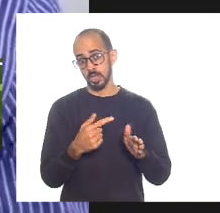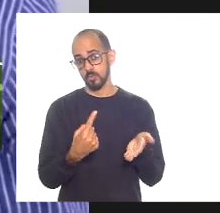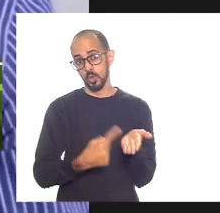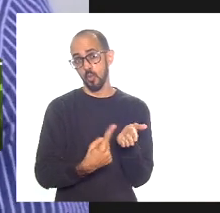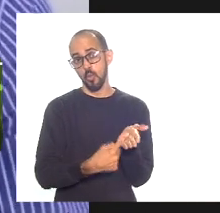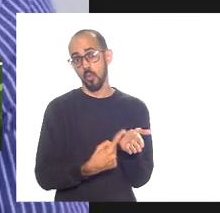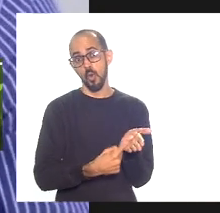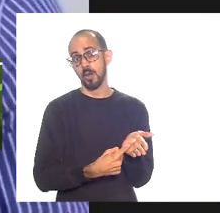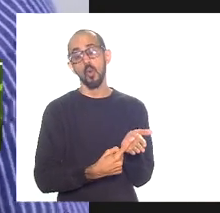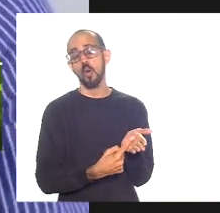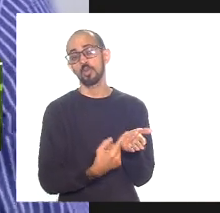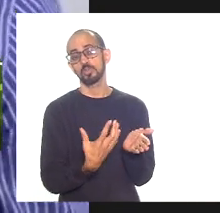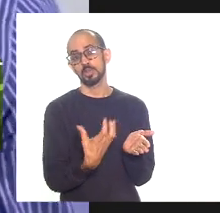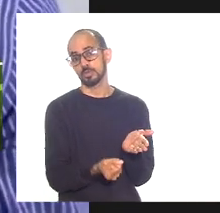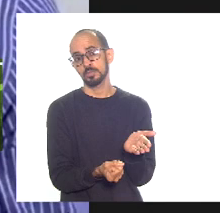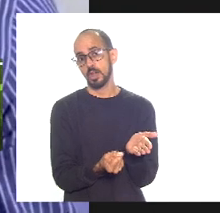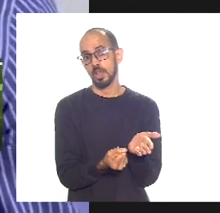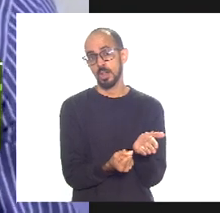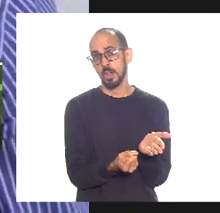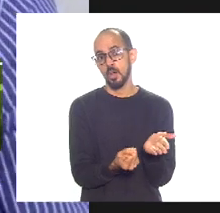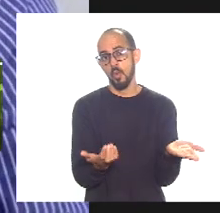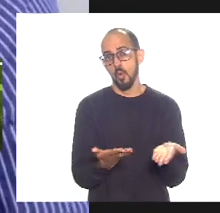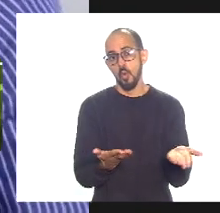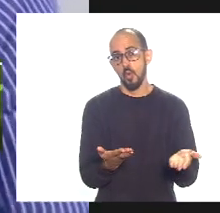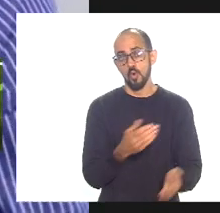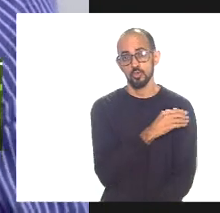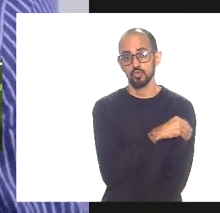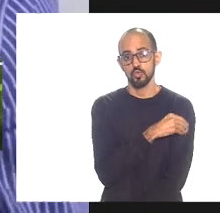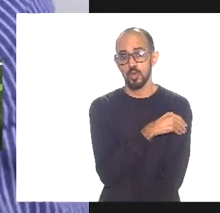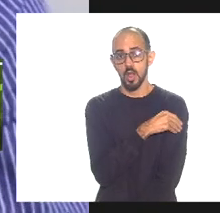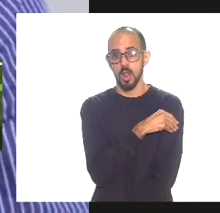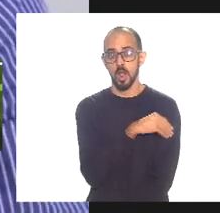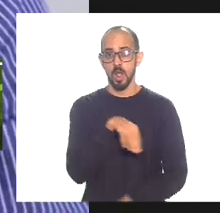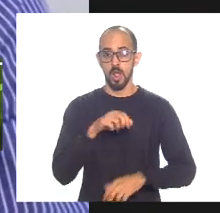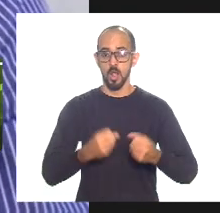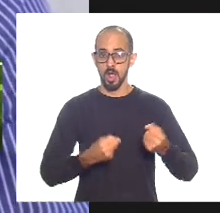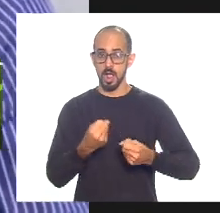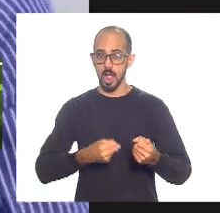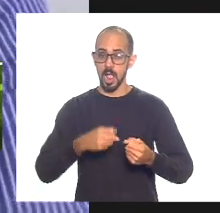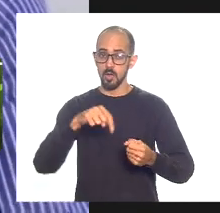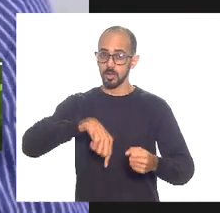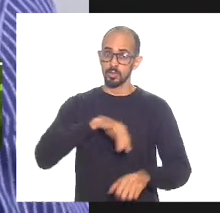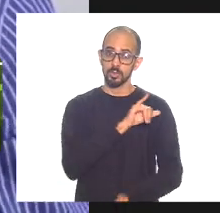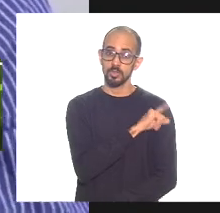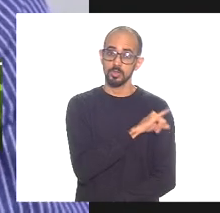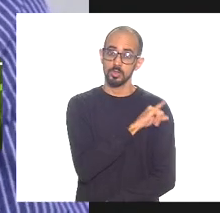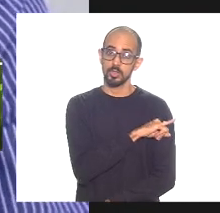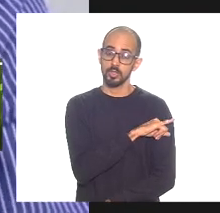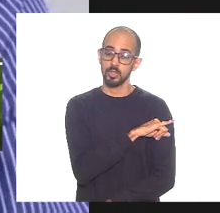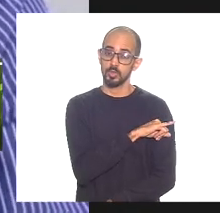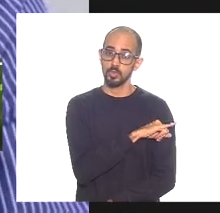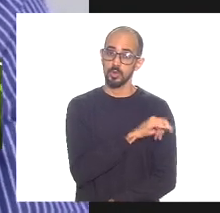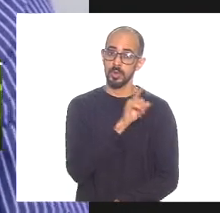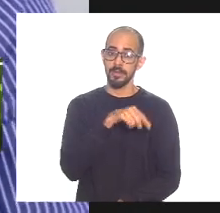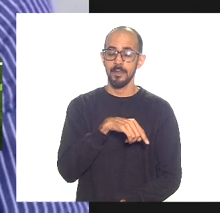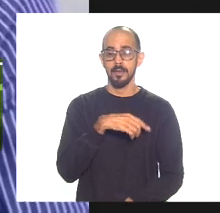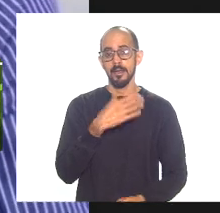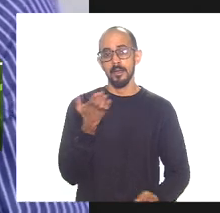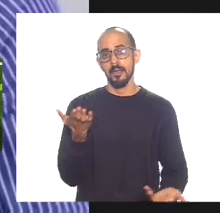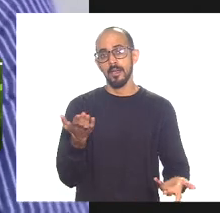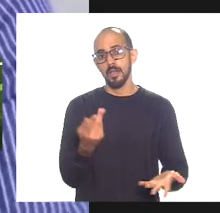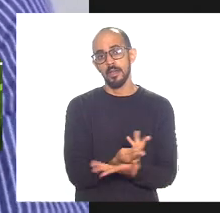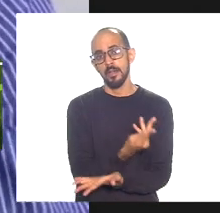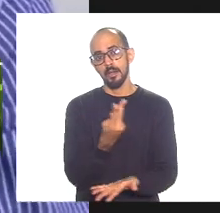metas e por exemplo o etanol hoje é uma aberração aqui no estado do Rio de Janeiro onde eu acho que a Assembleia Legislativa nós